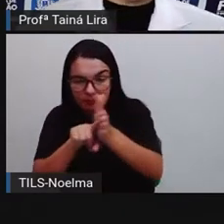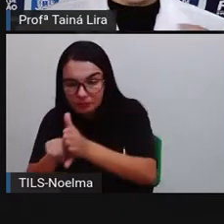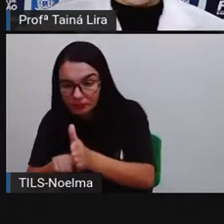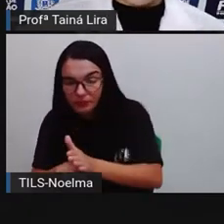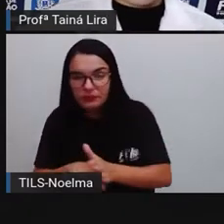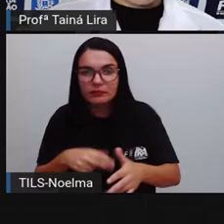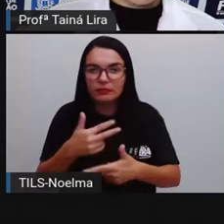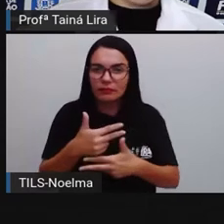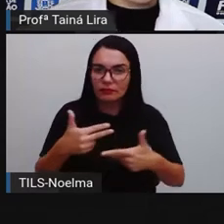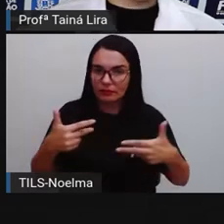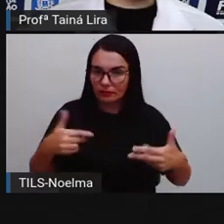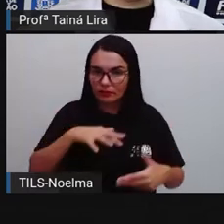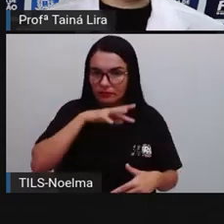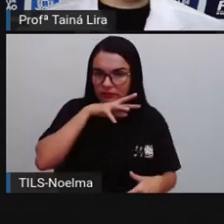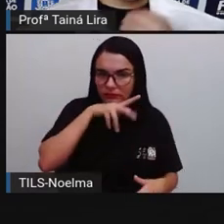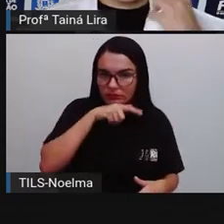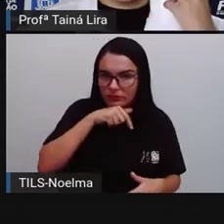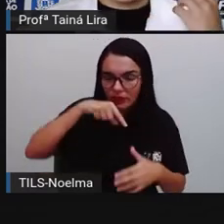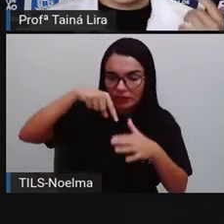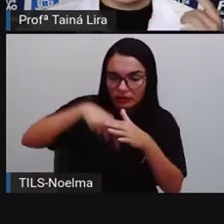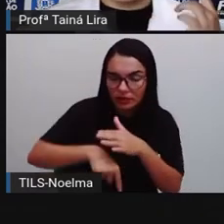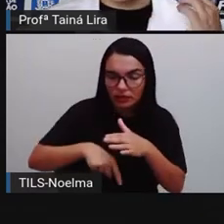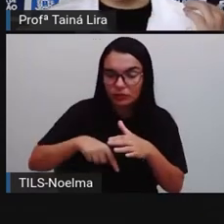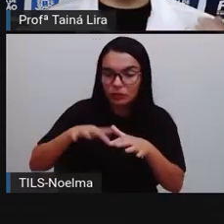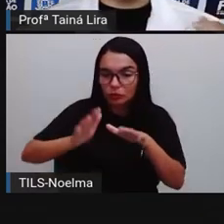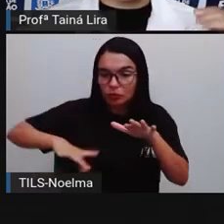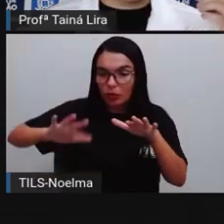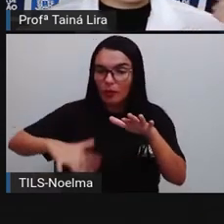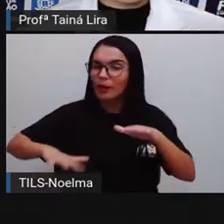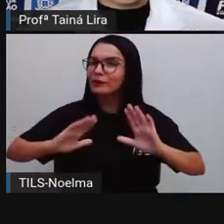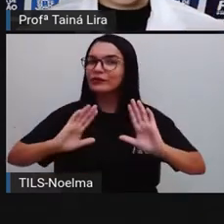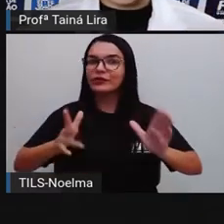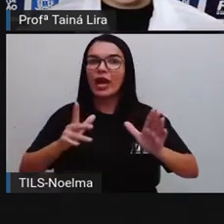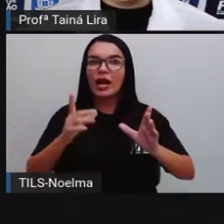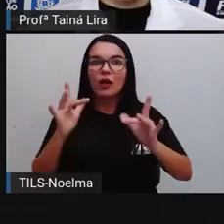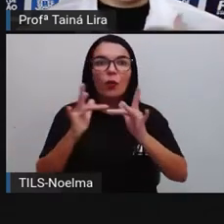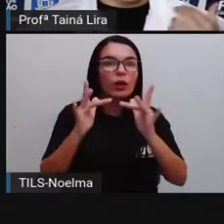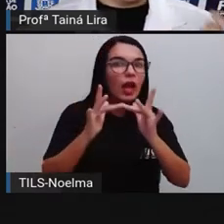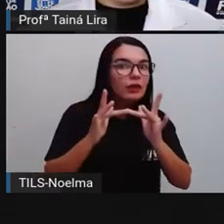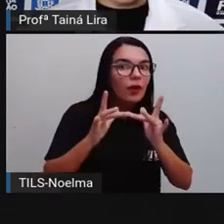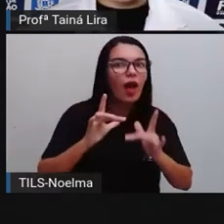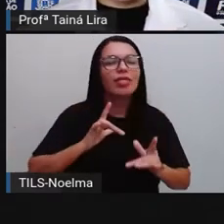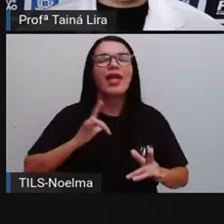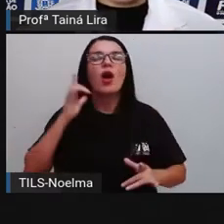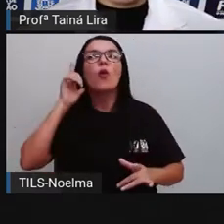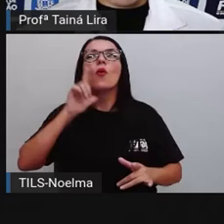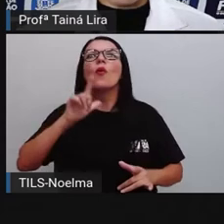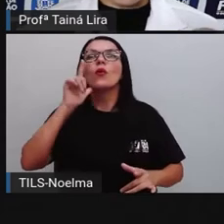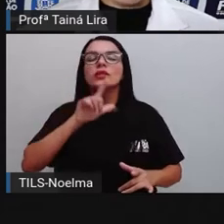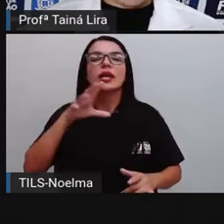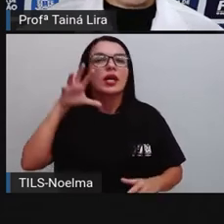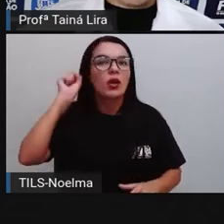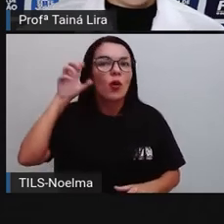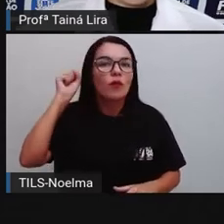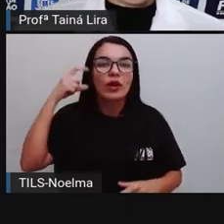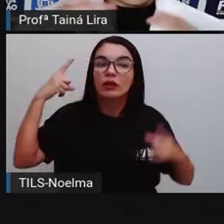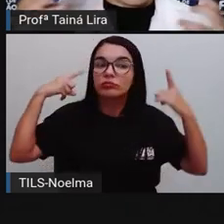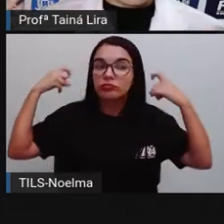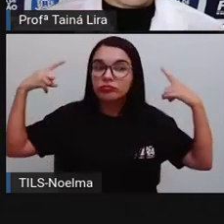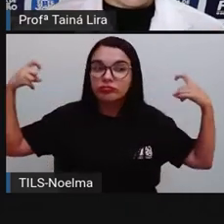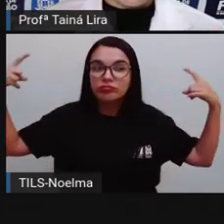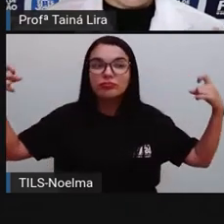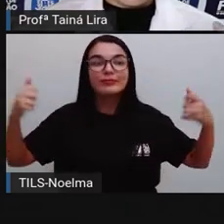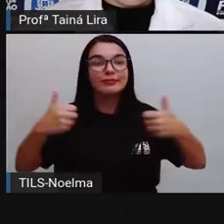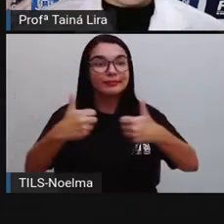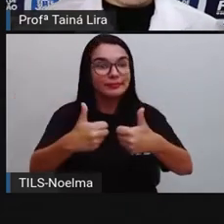sobre esses animais, eles já reconhecem, Ouviu o som, já sabe que é um golfinho, já sabe qual animal é que está